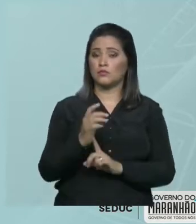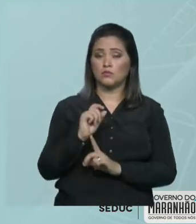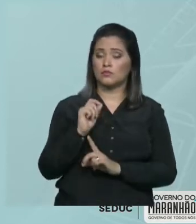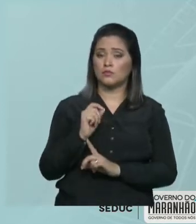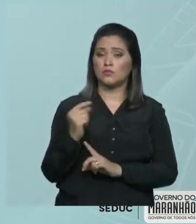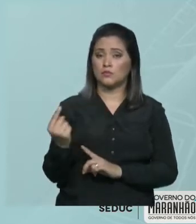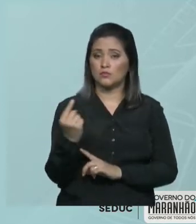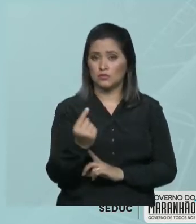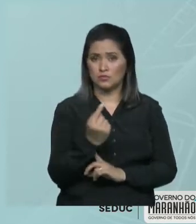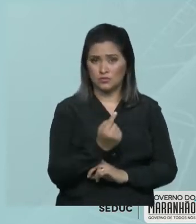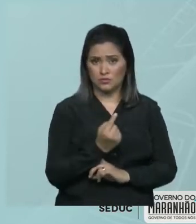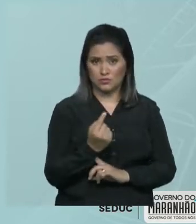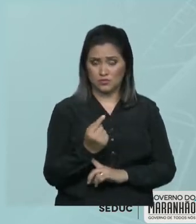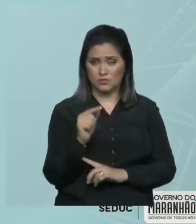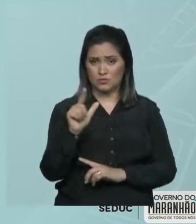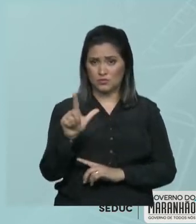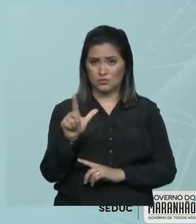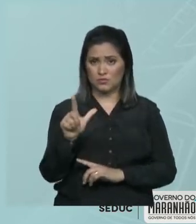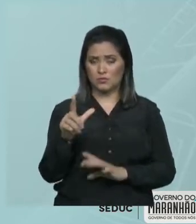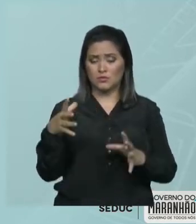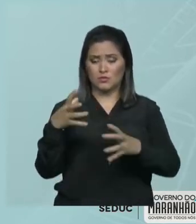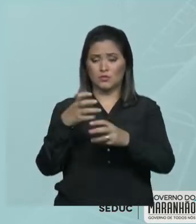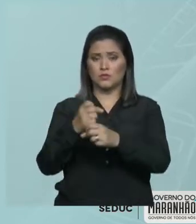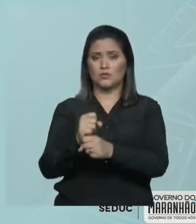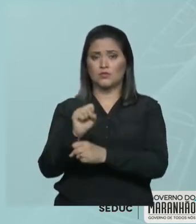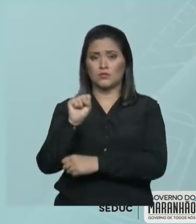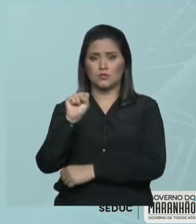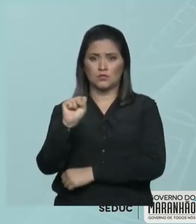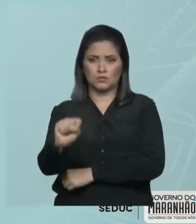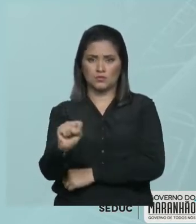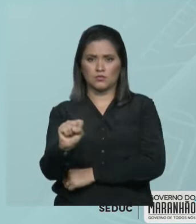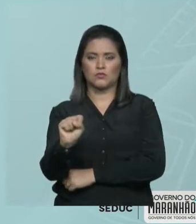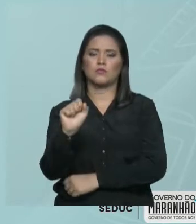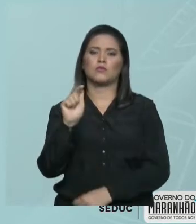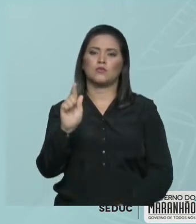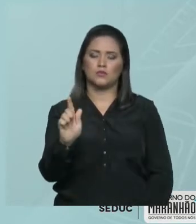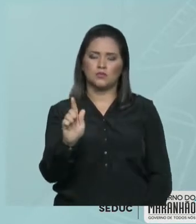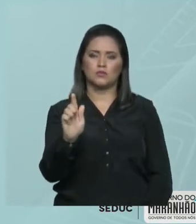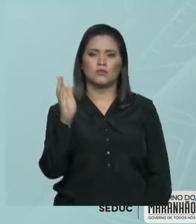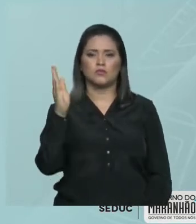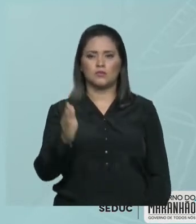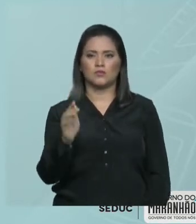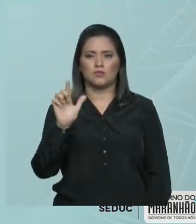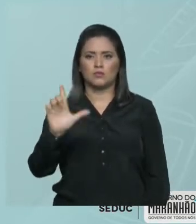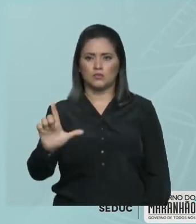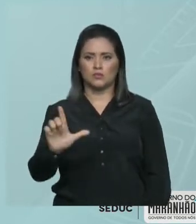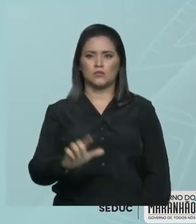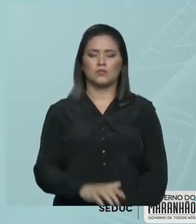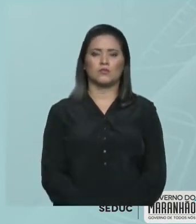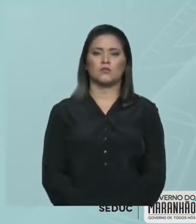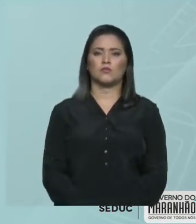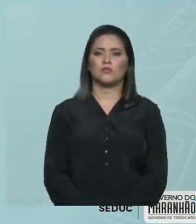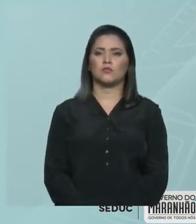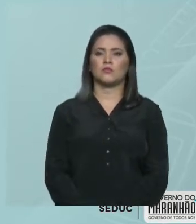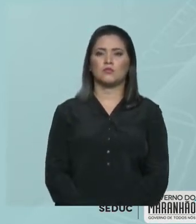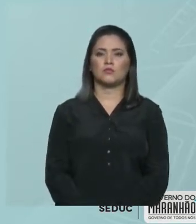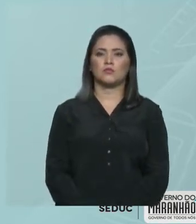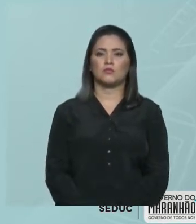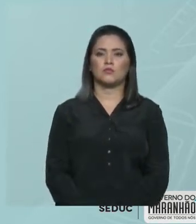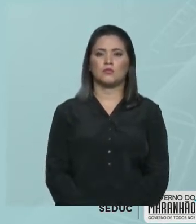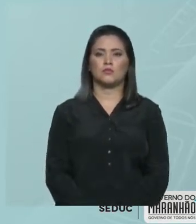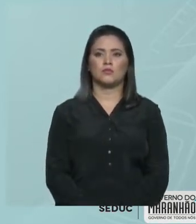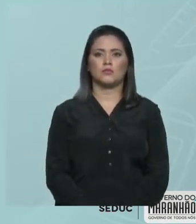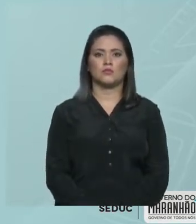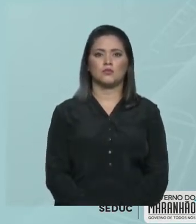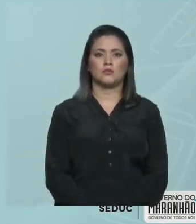litro da solução, a massa do soluto é de 8 gramas. Então, calculando a concentração comum, dividindo a massa